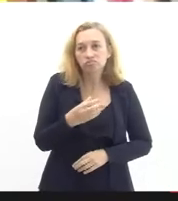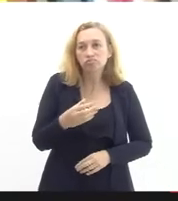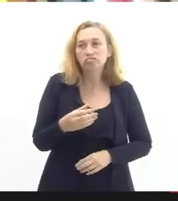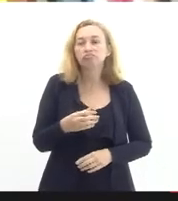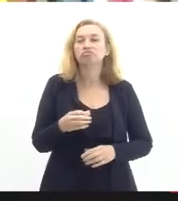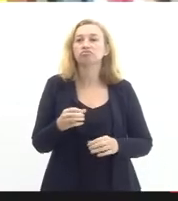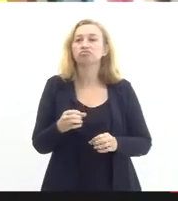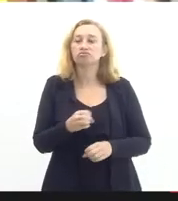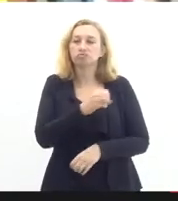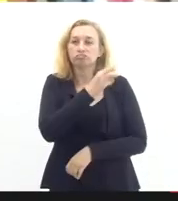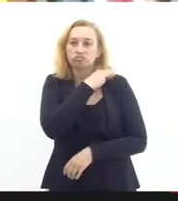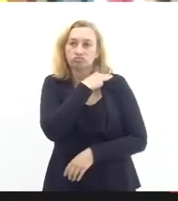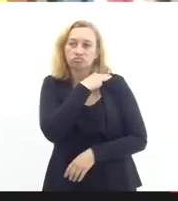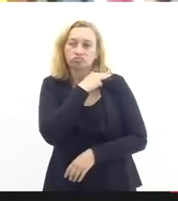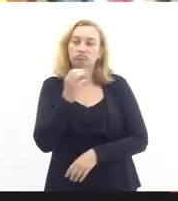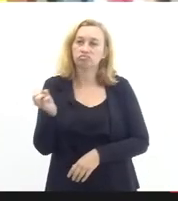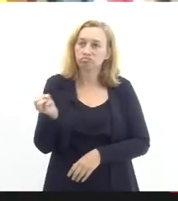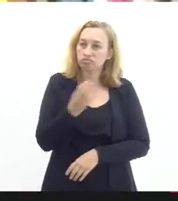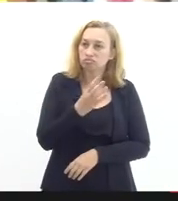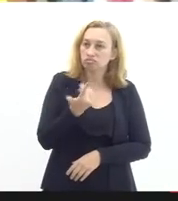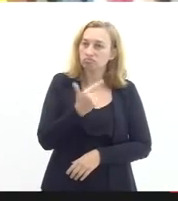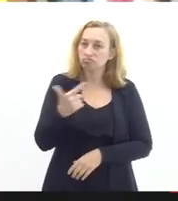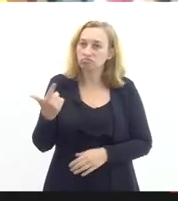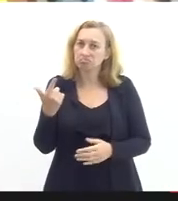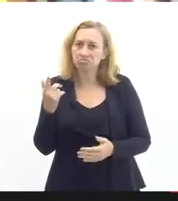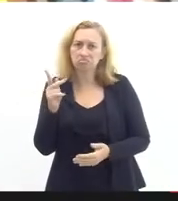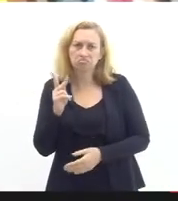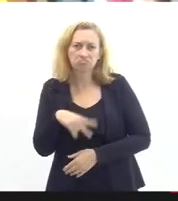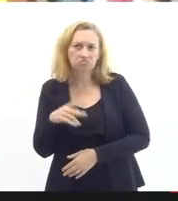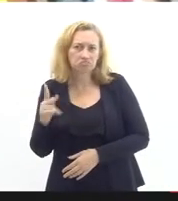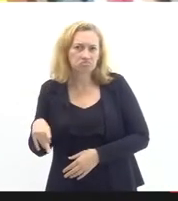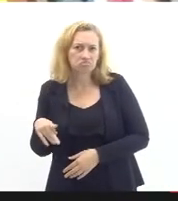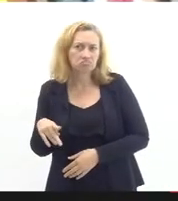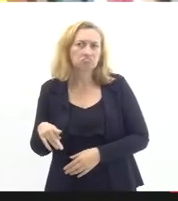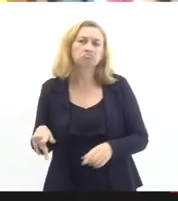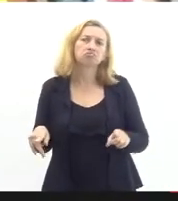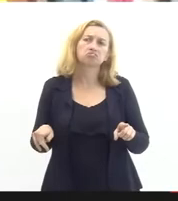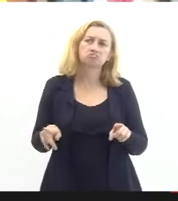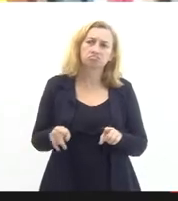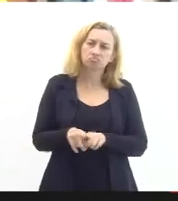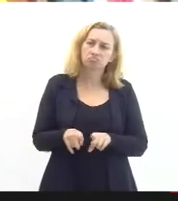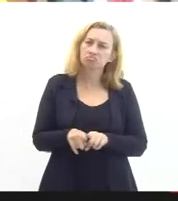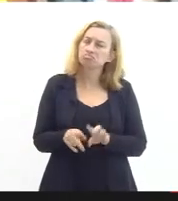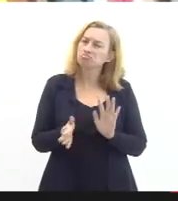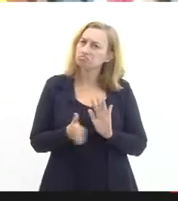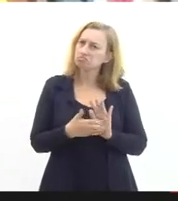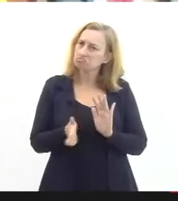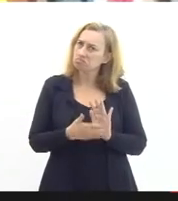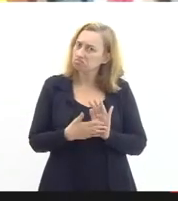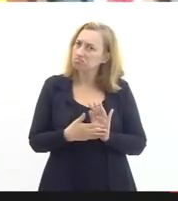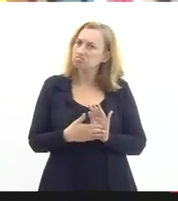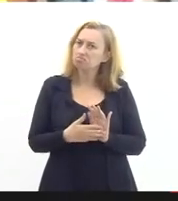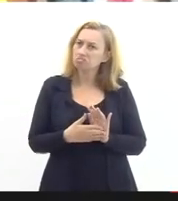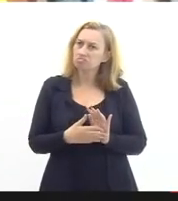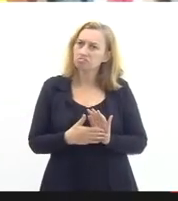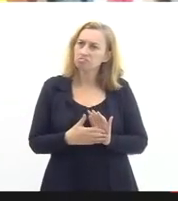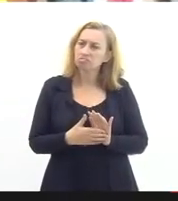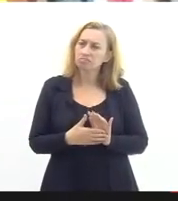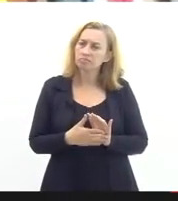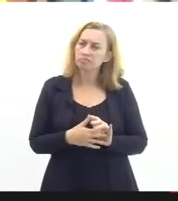médio sem professores e até uma proposta da